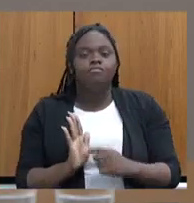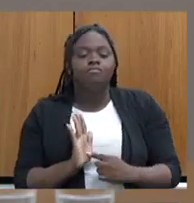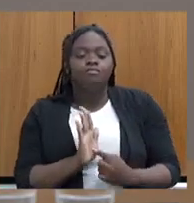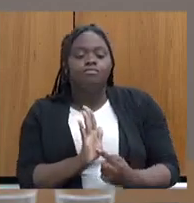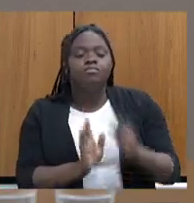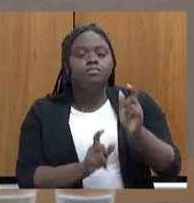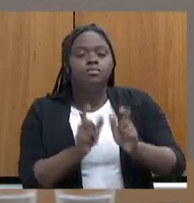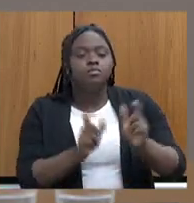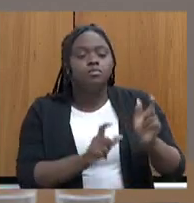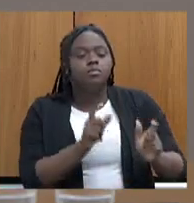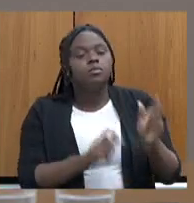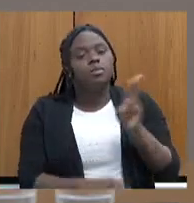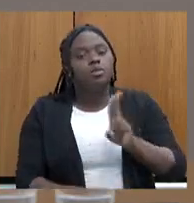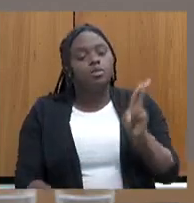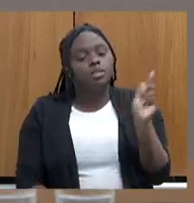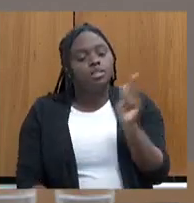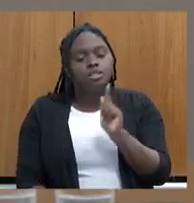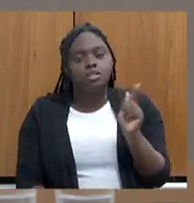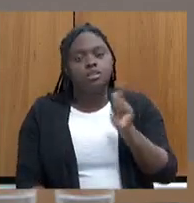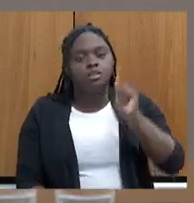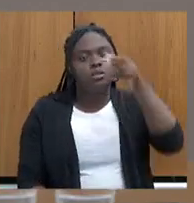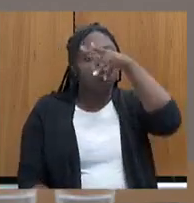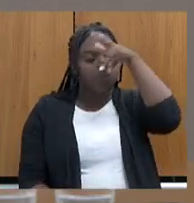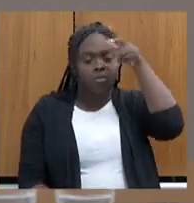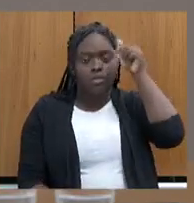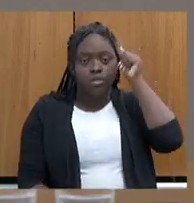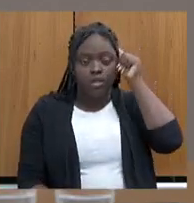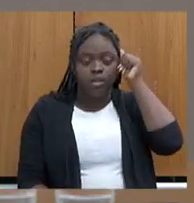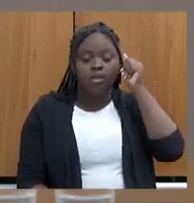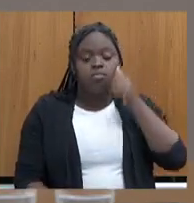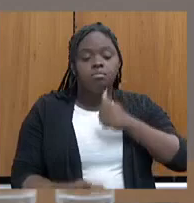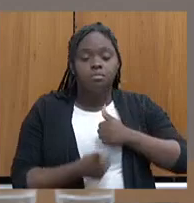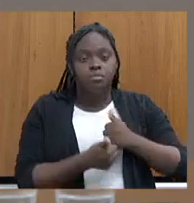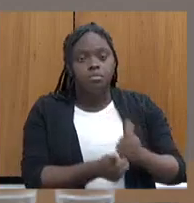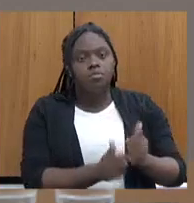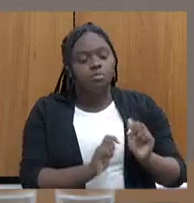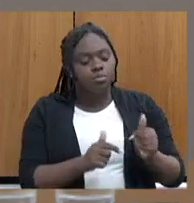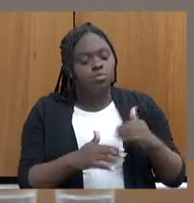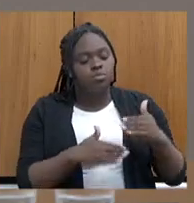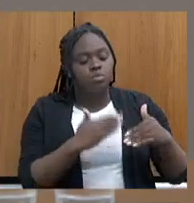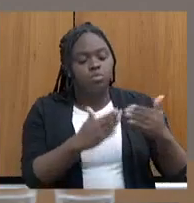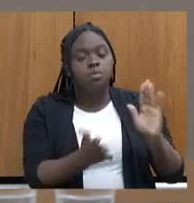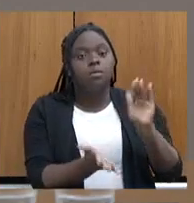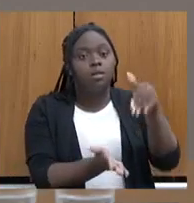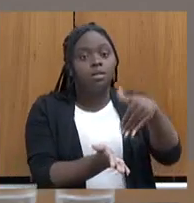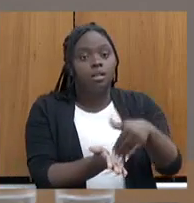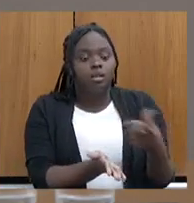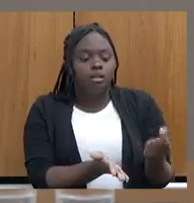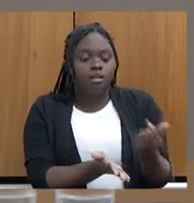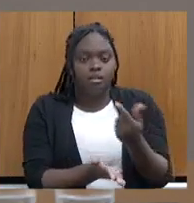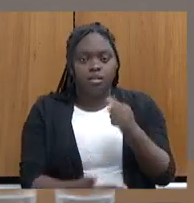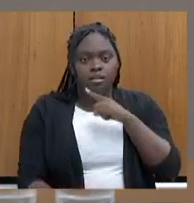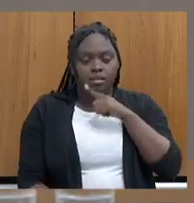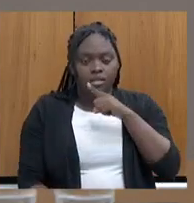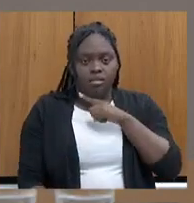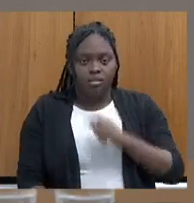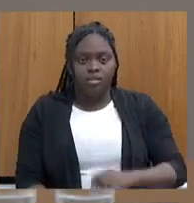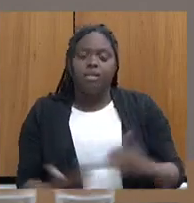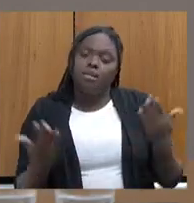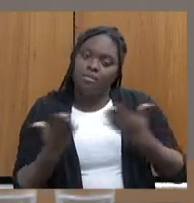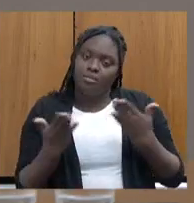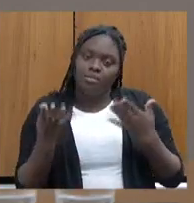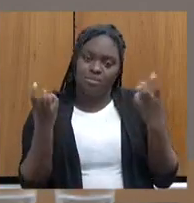através da gestão municipal de assistência, para elas fazerem essa trajetória até gerar renda. Deixa eu agora